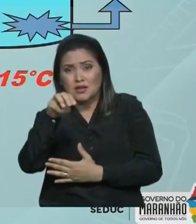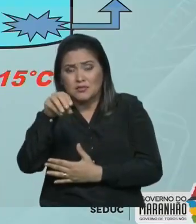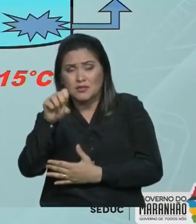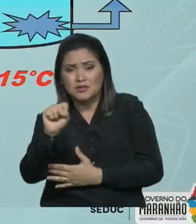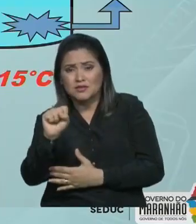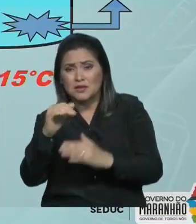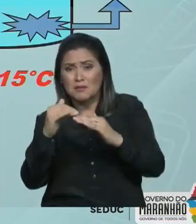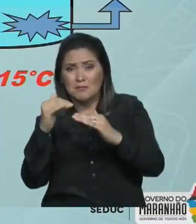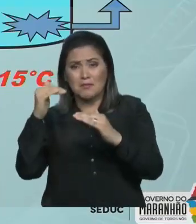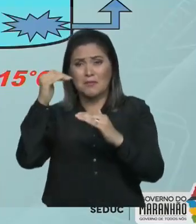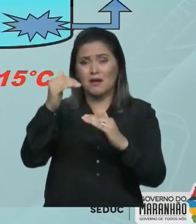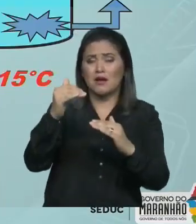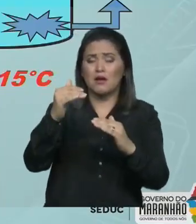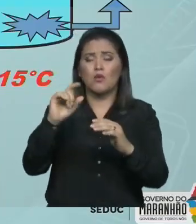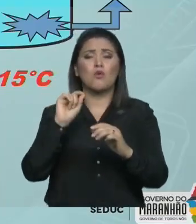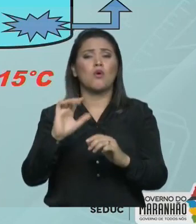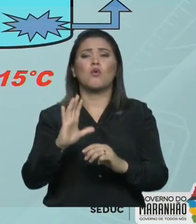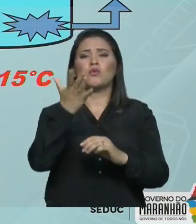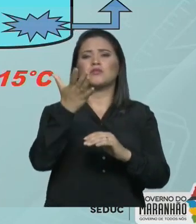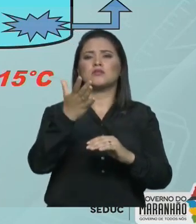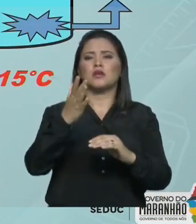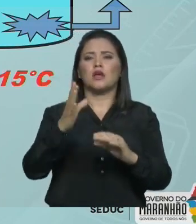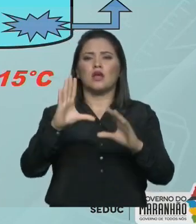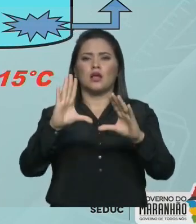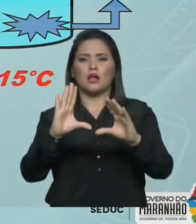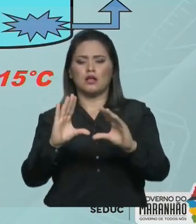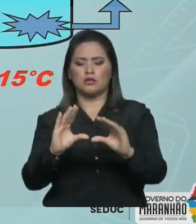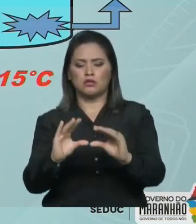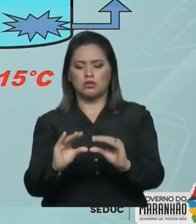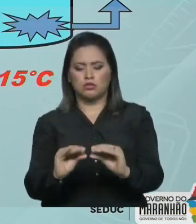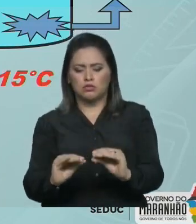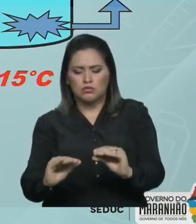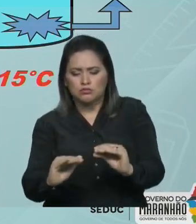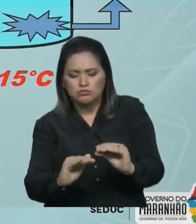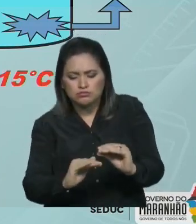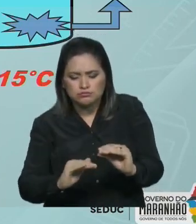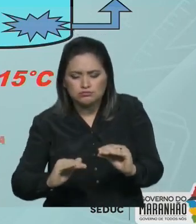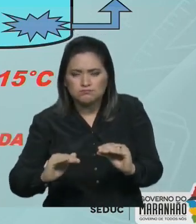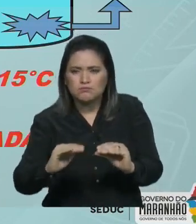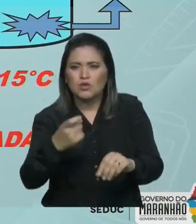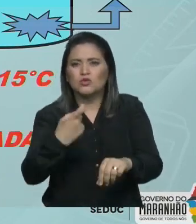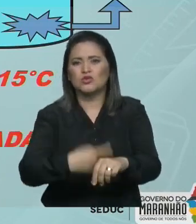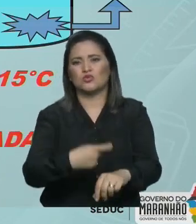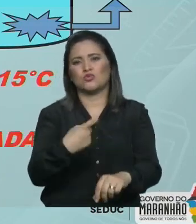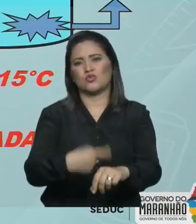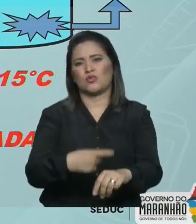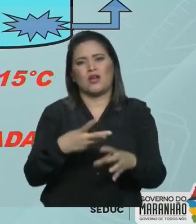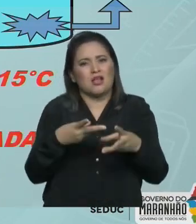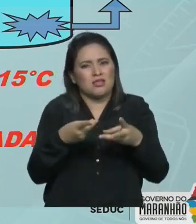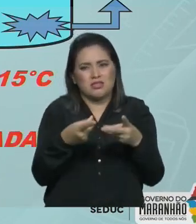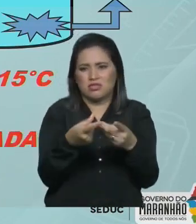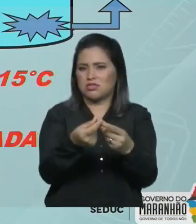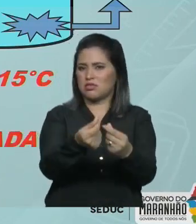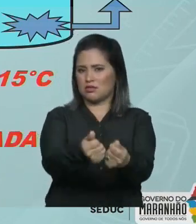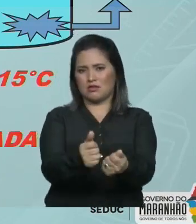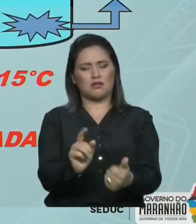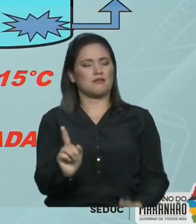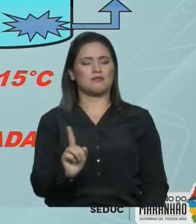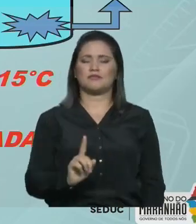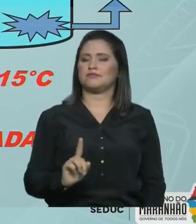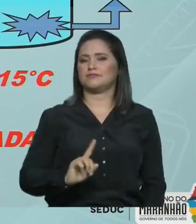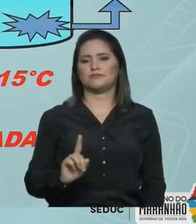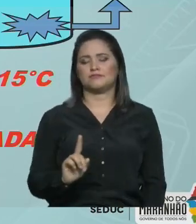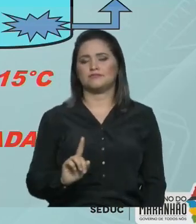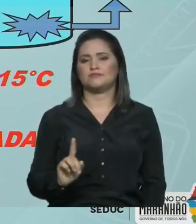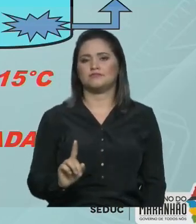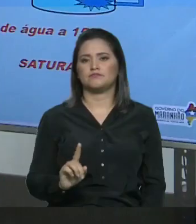Um precipitado Um corpo de fundo Ok O que é que eu vou fazer agora A solução Ela vai ser